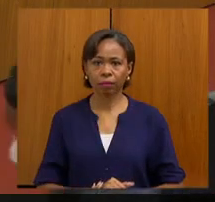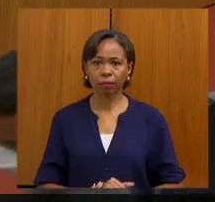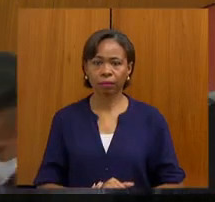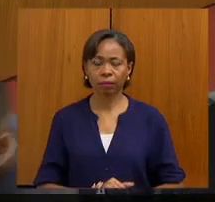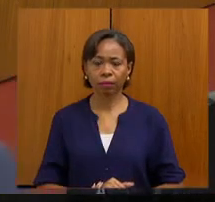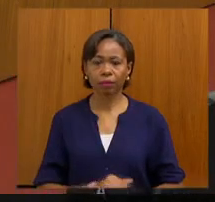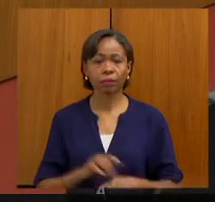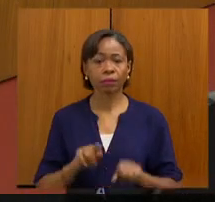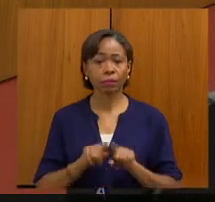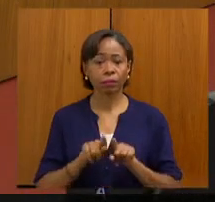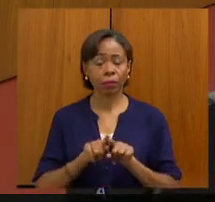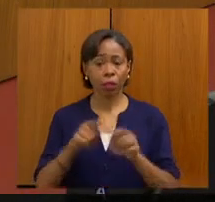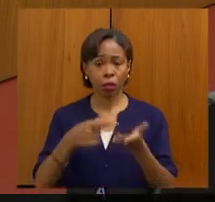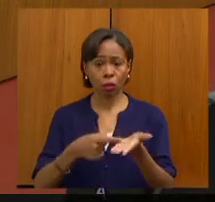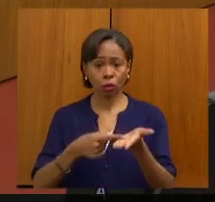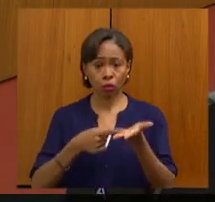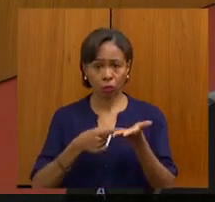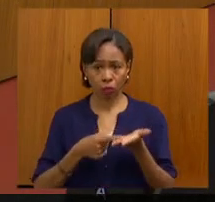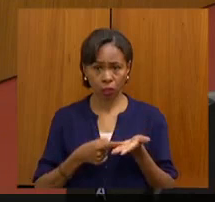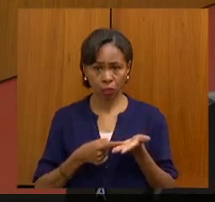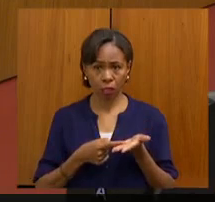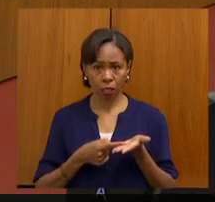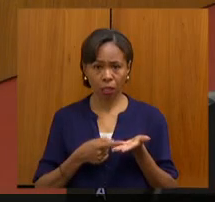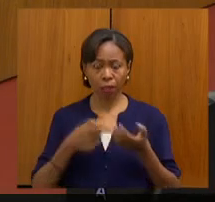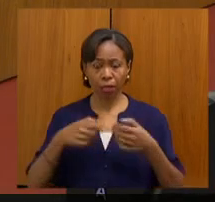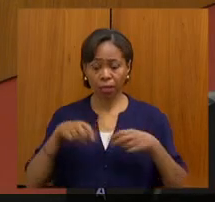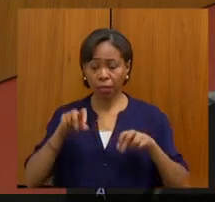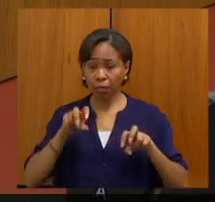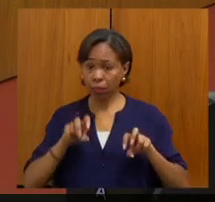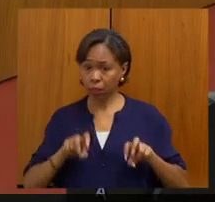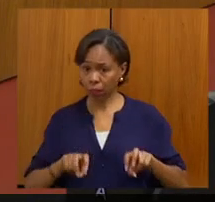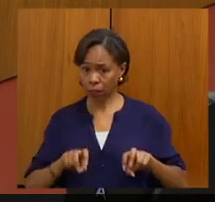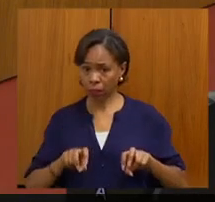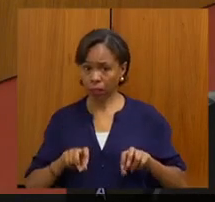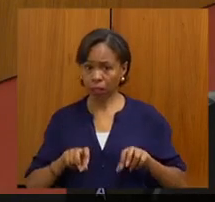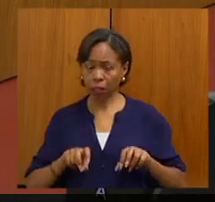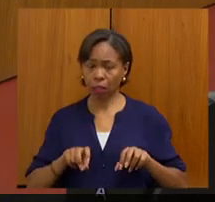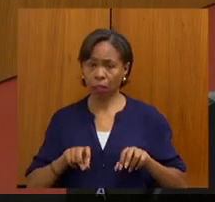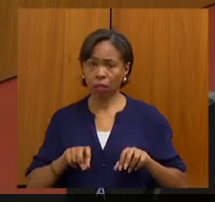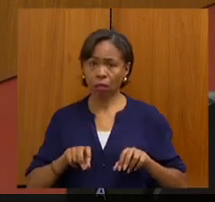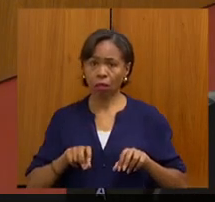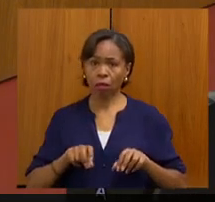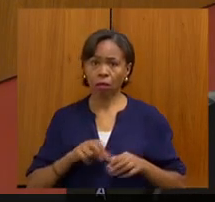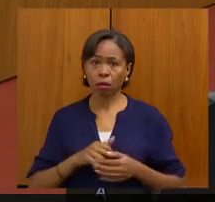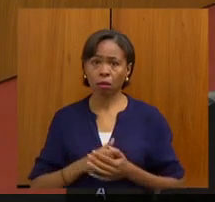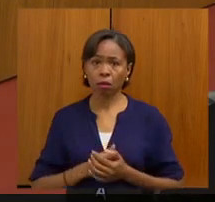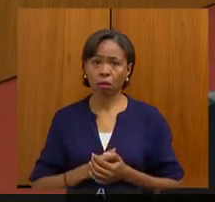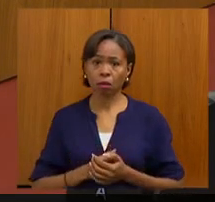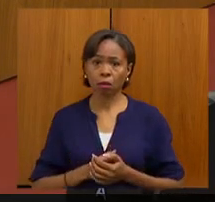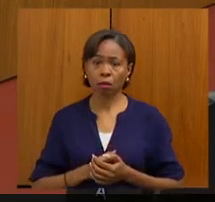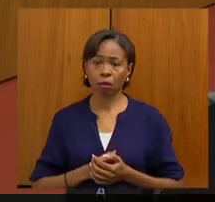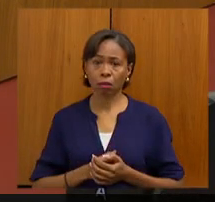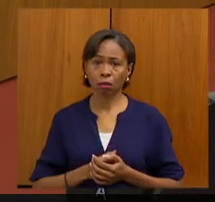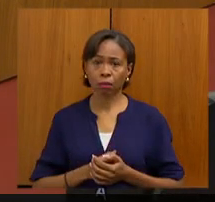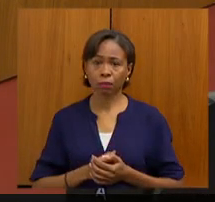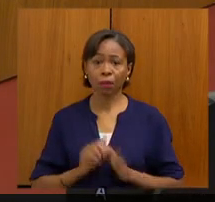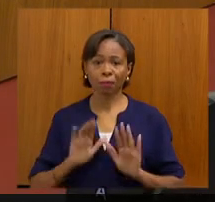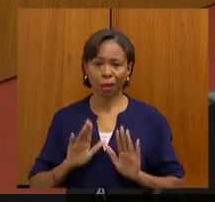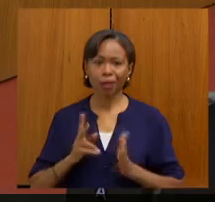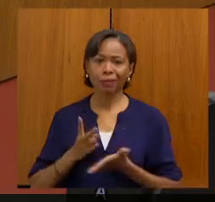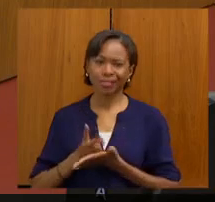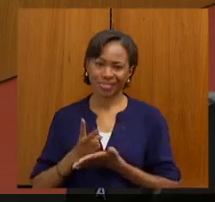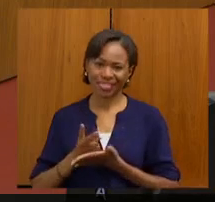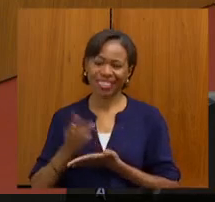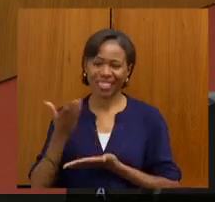Gostaria também de convidar para fazer parte da mesa, mas continua no seu lugar, porque aqui será uma extensão da